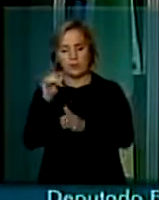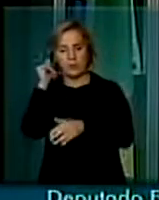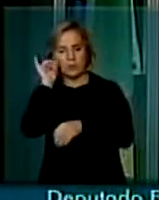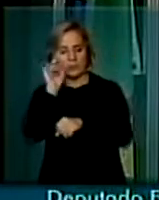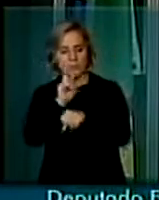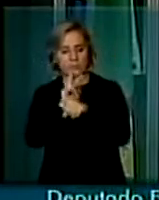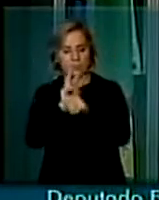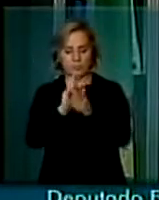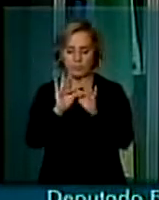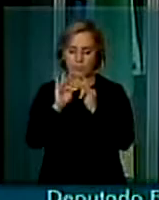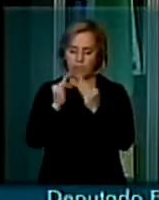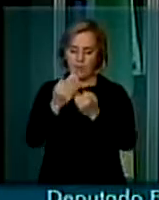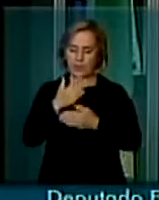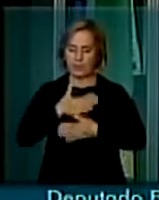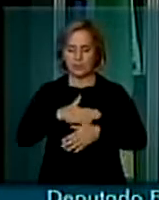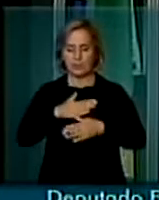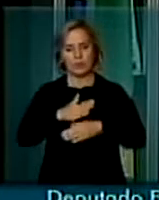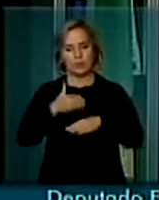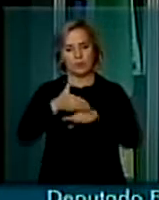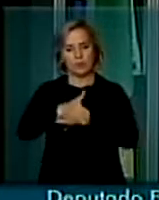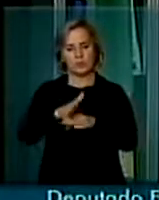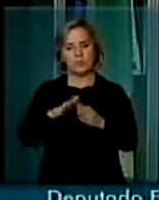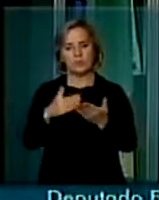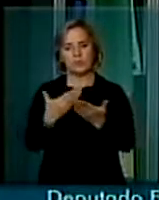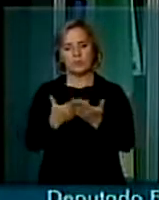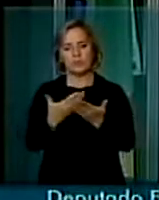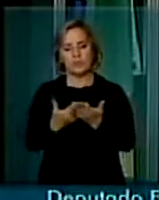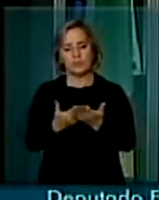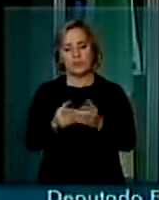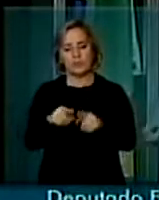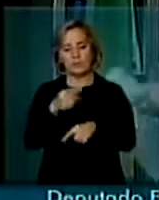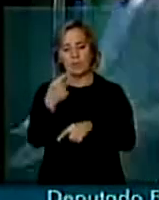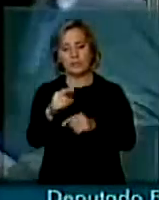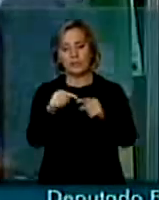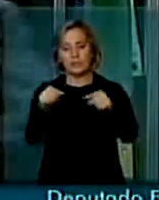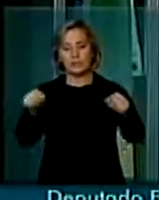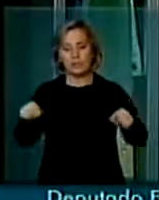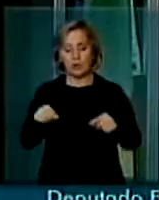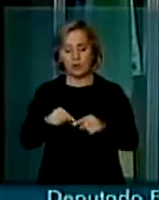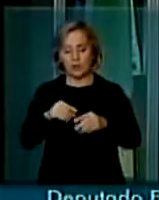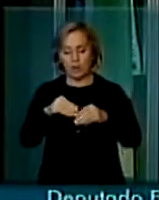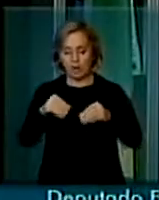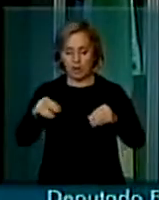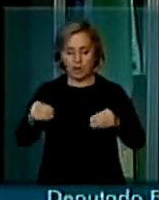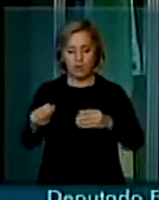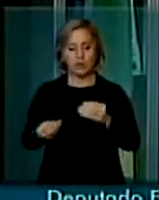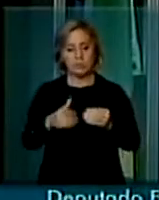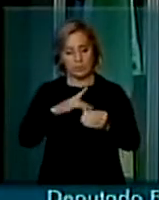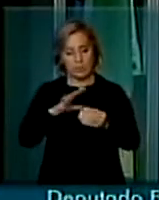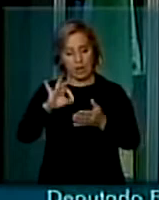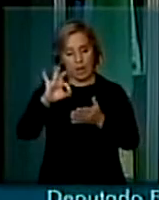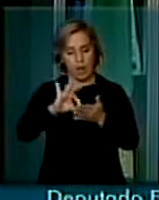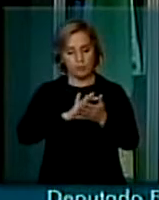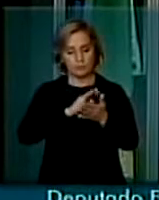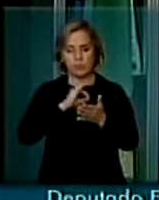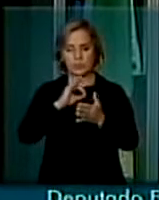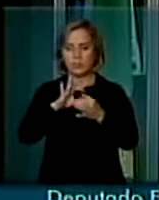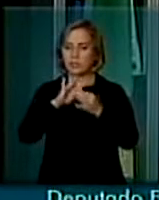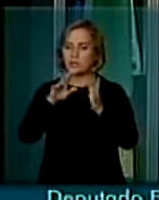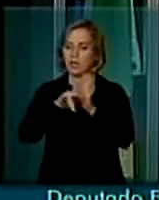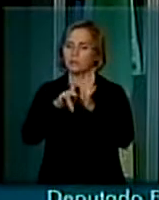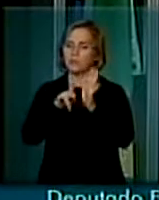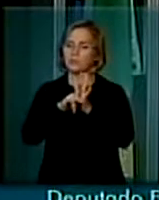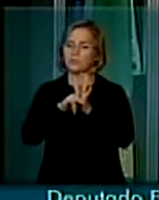seus filhos na escola. E nesta área, embora autorizada pelo ministério, pela